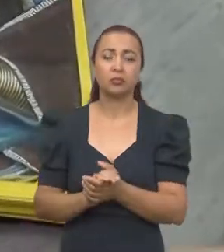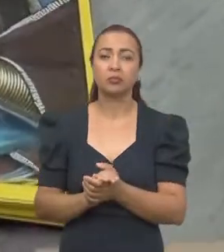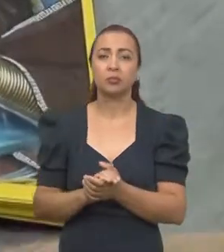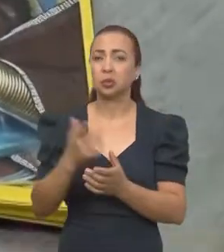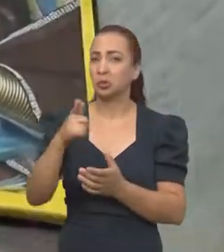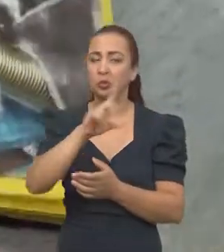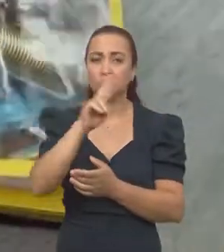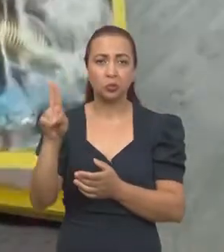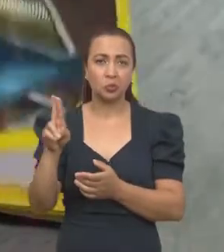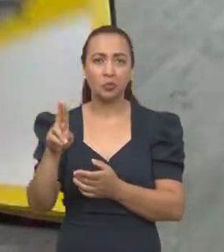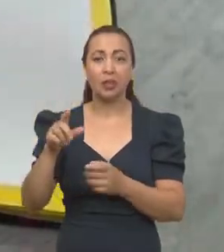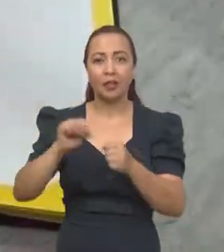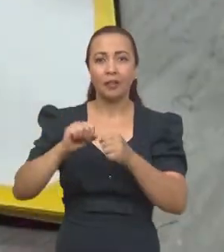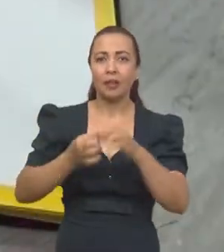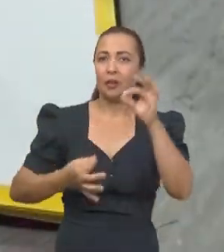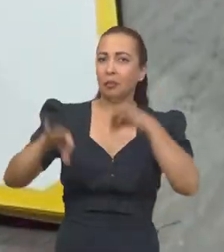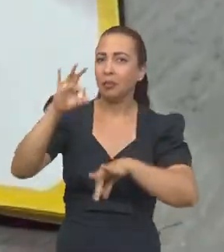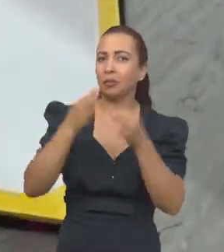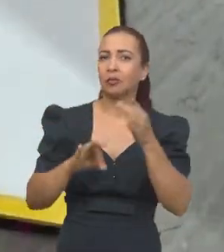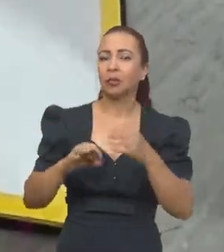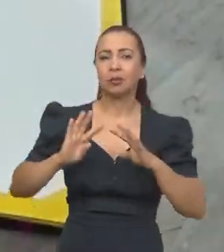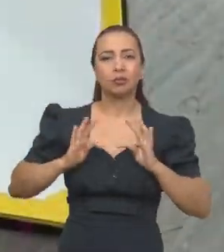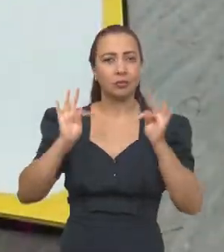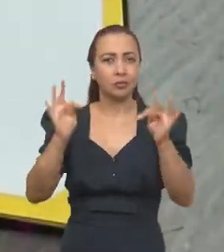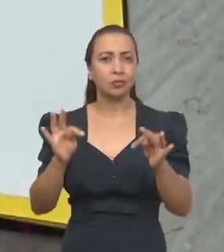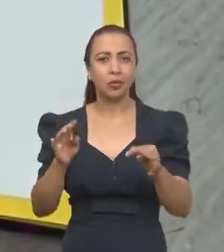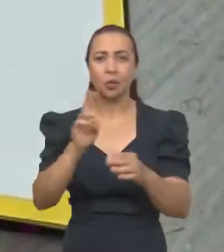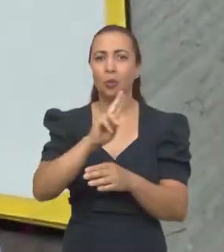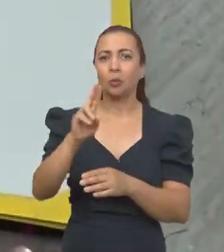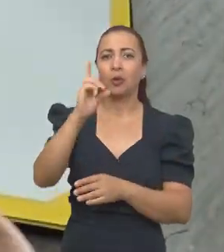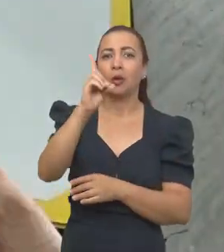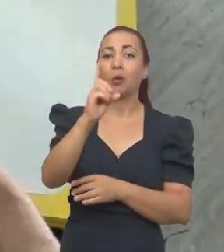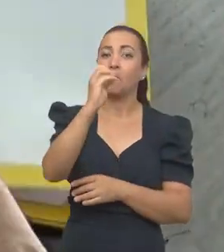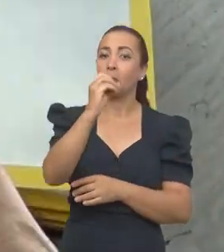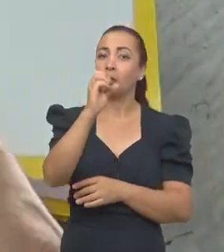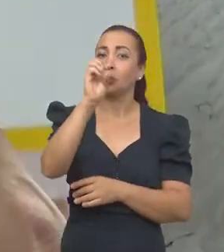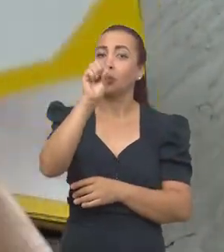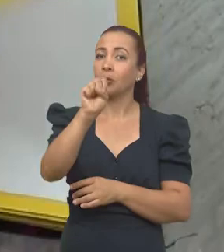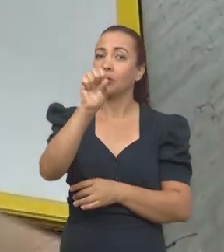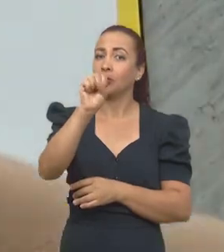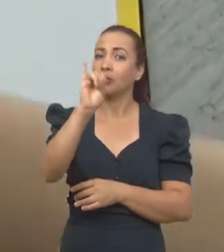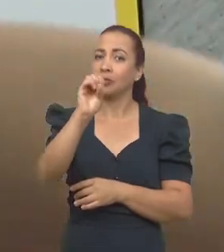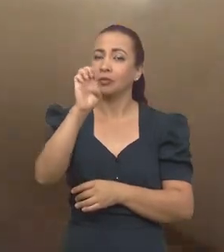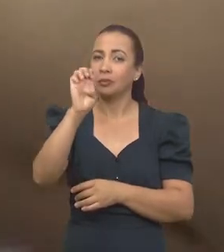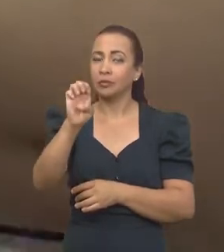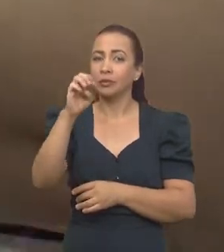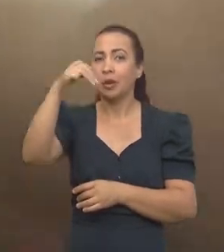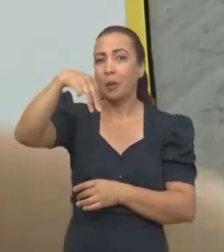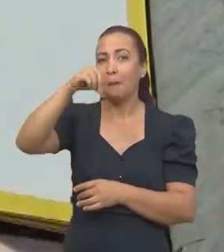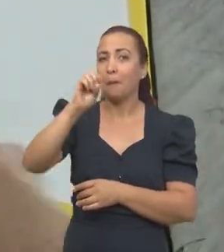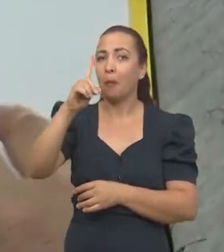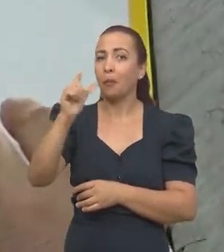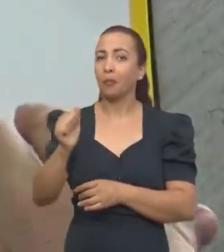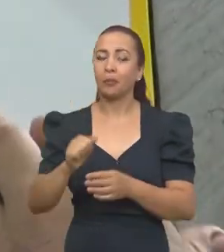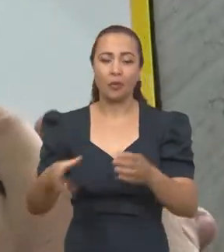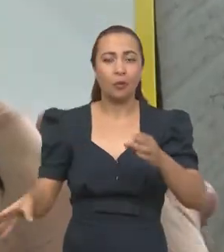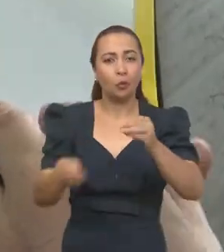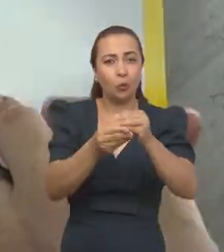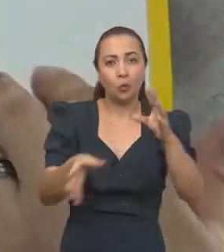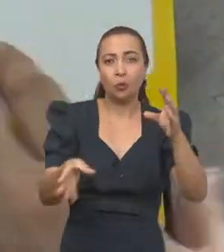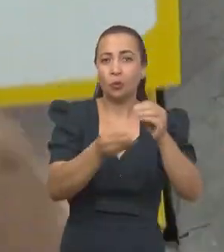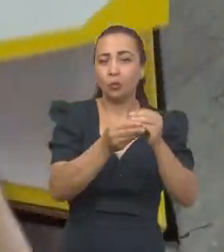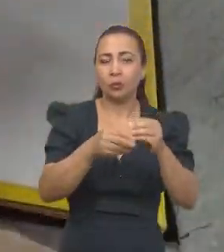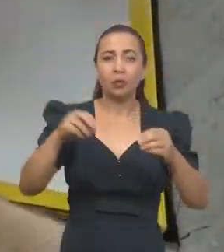elaborar um material técnico que chama dossiê de moda, que a gente foi introduzindo esse trabalho de construção das